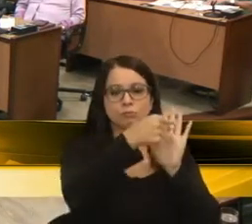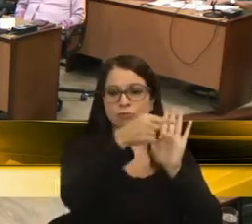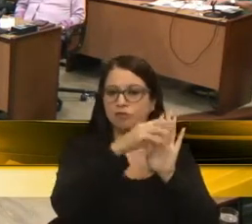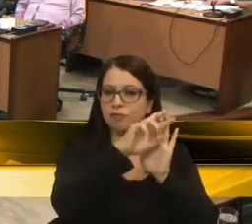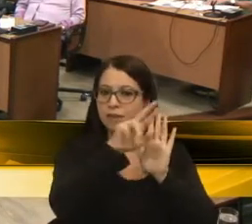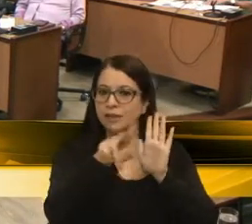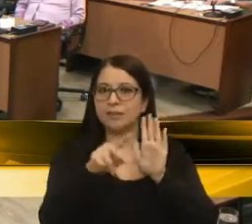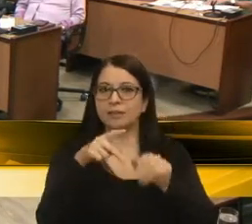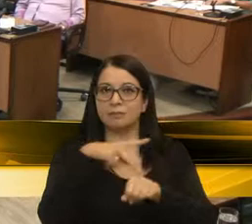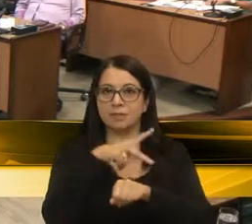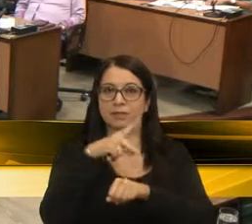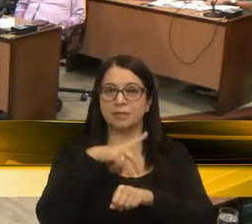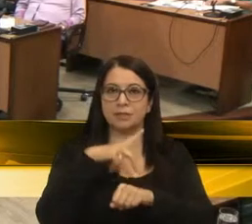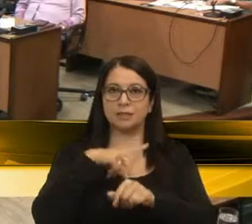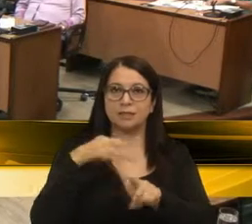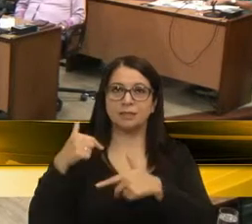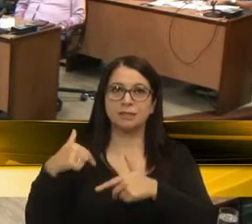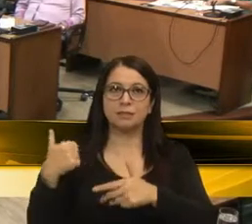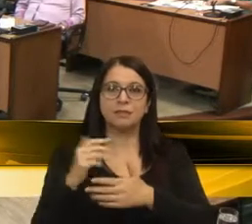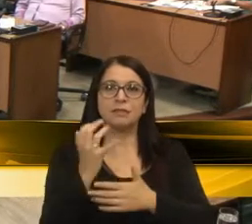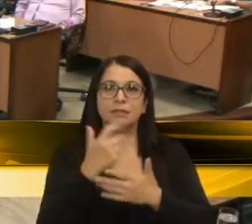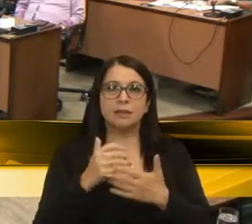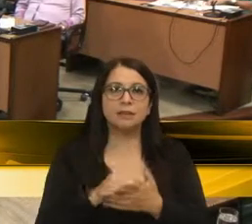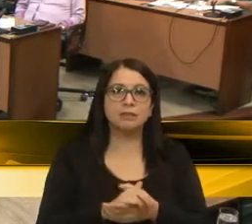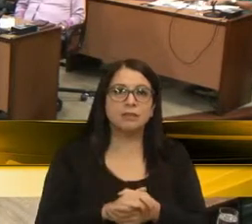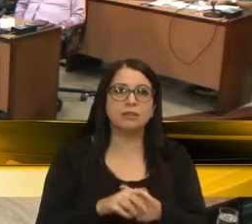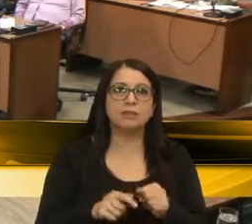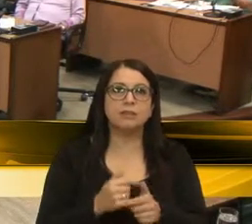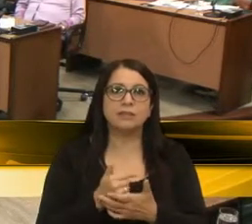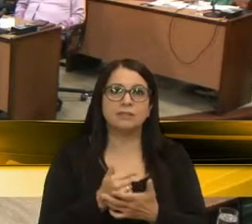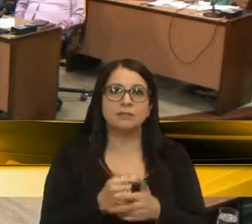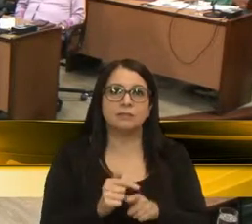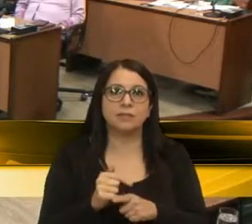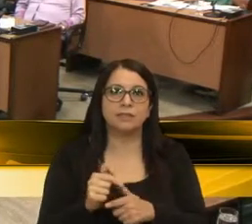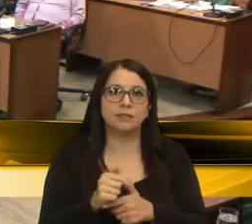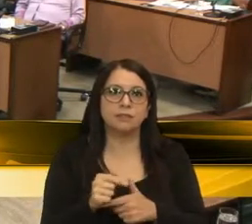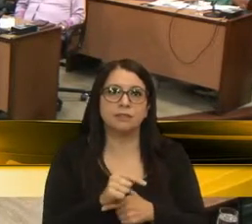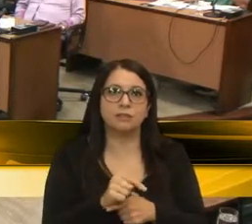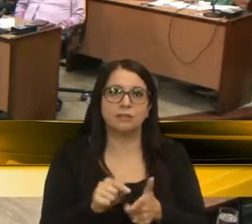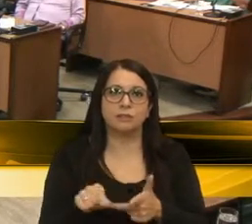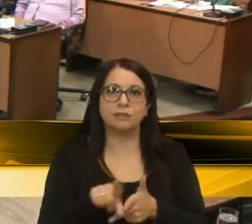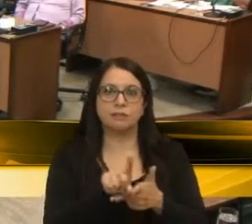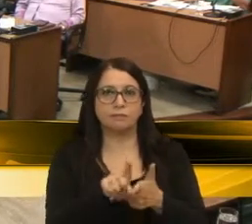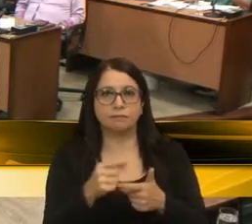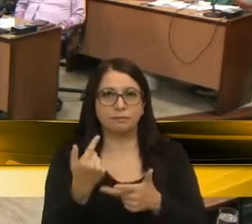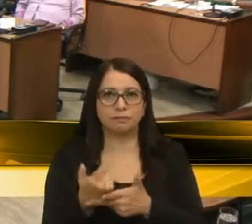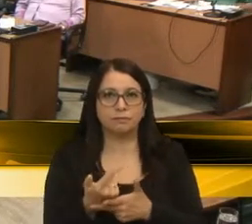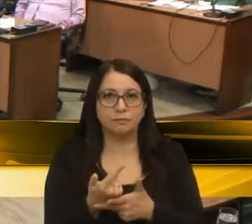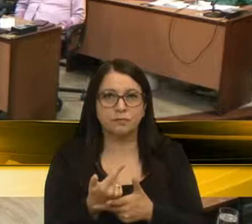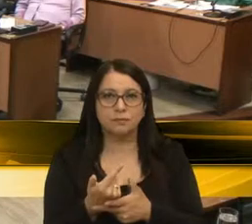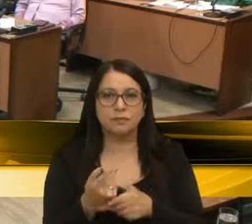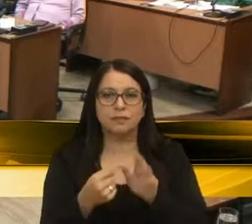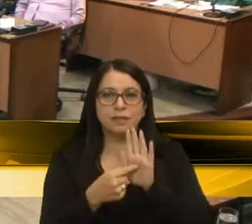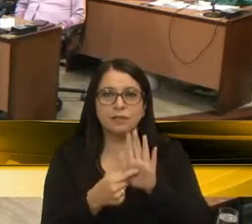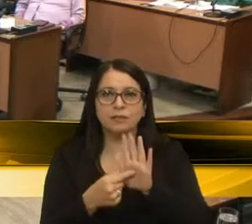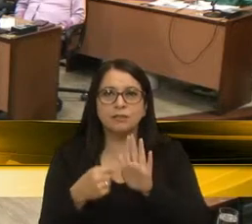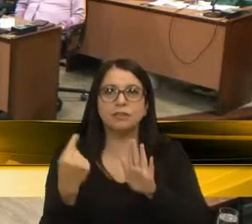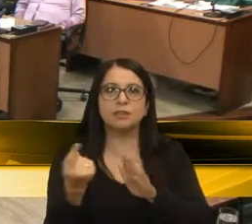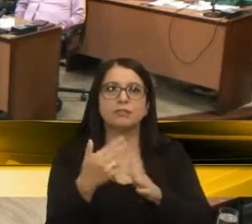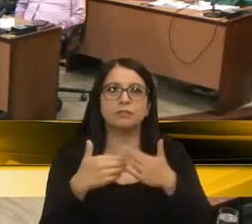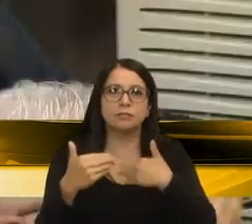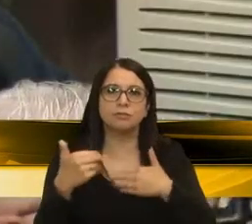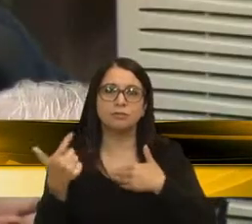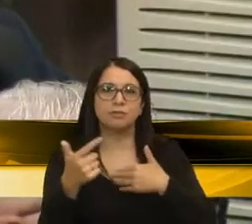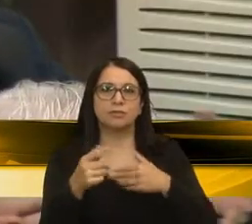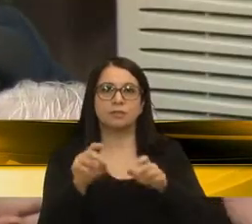que têm esse trabalho acontecendo e pegar países extremos. Pegar a Austrália e a Bolívia para mostrar que, independentemente